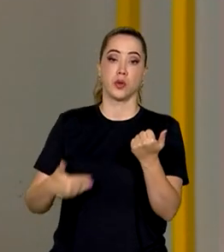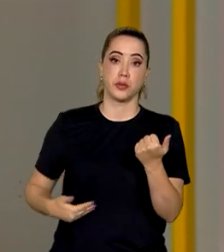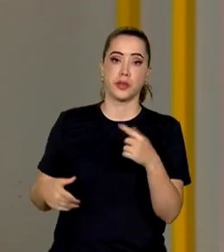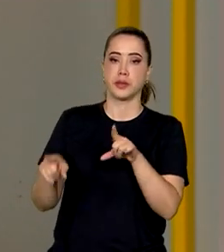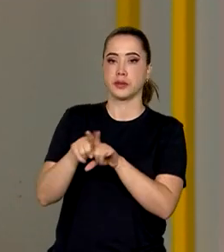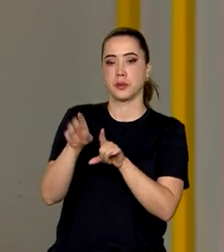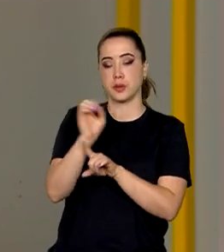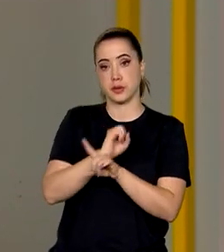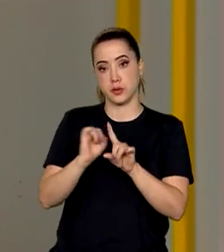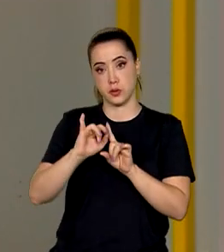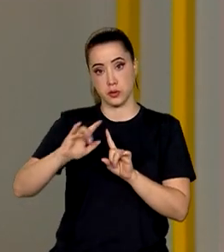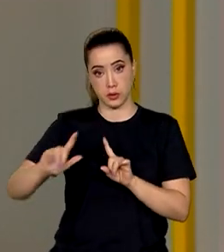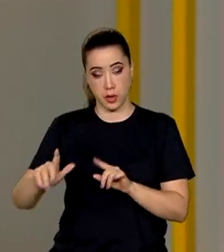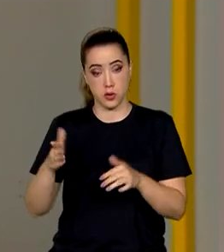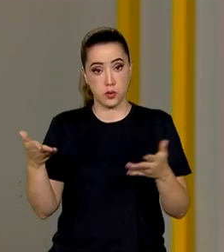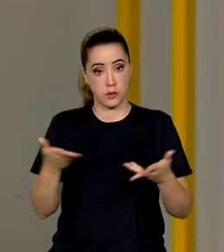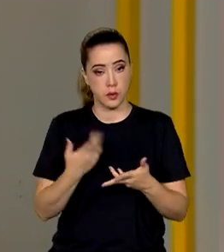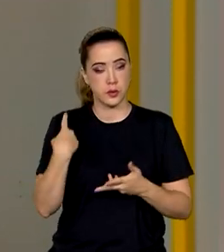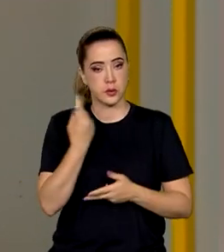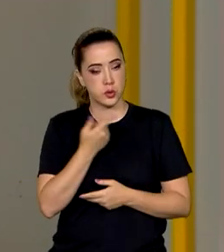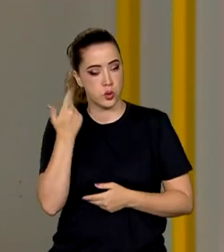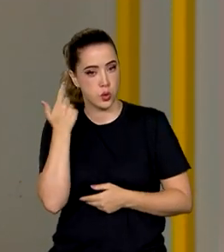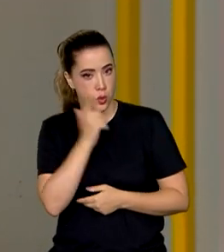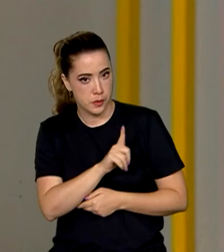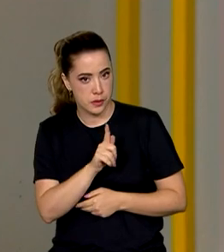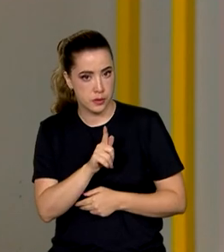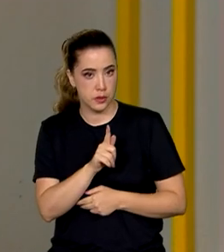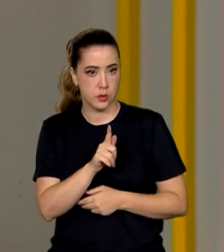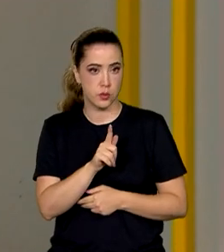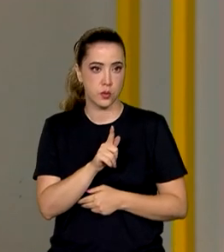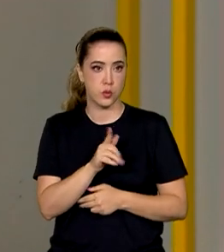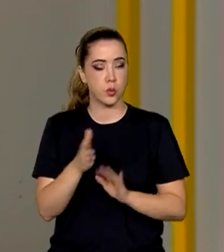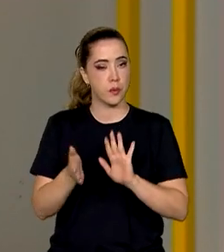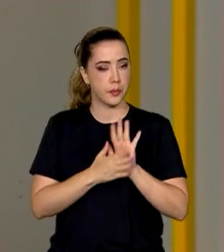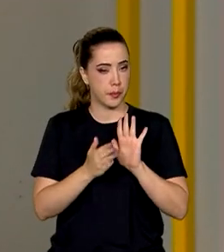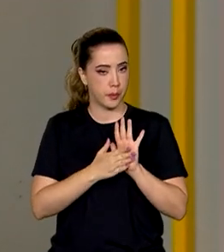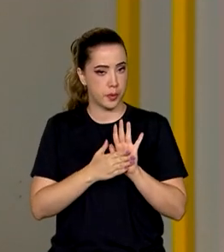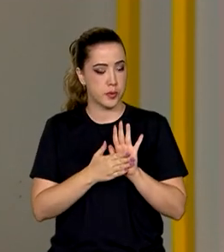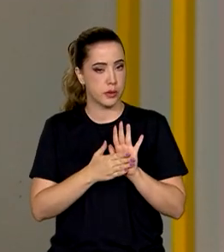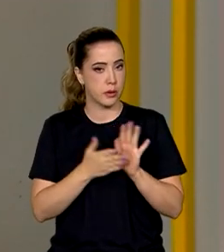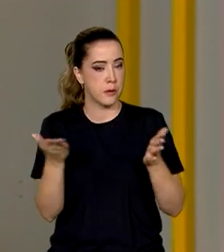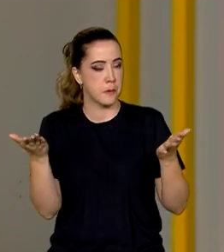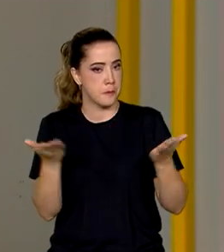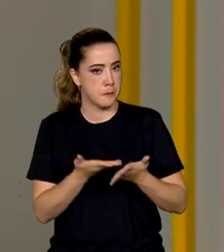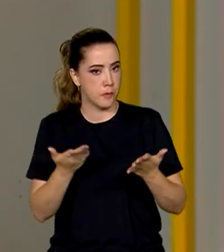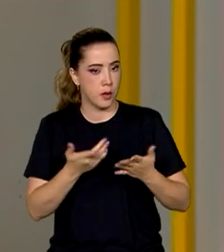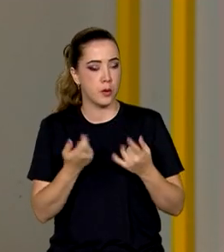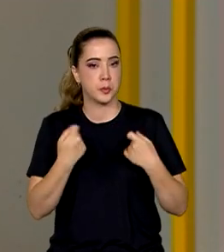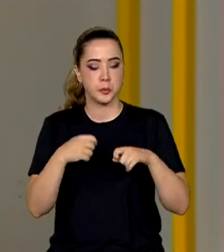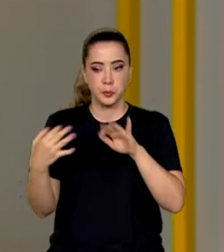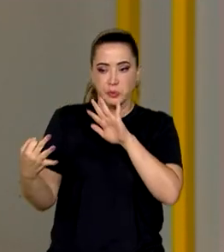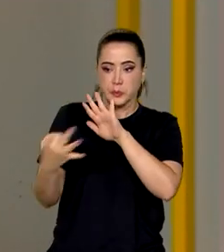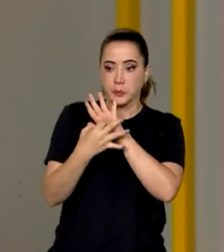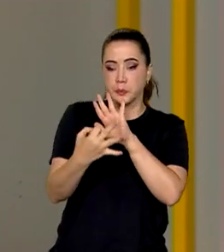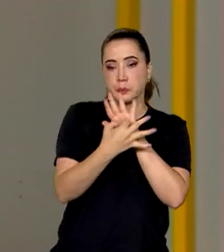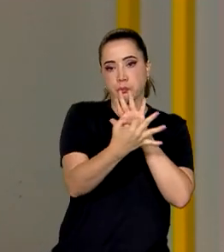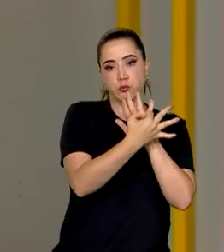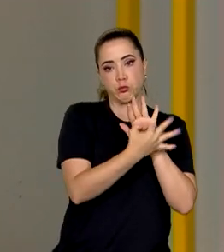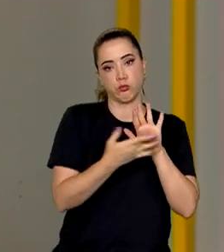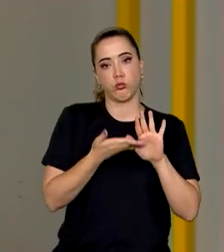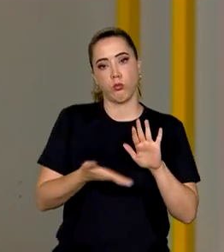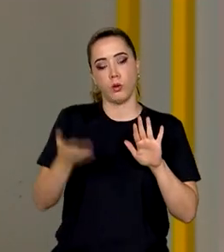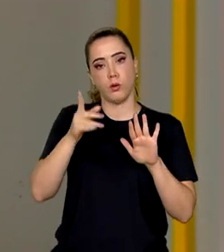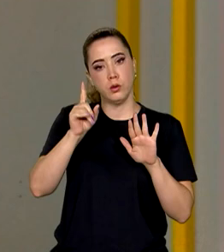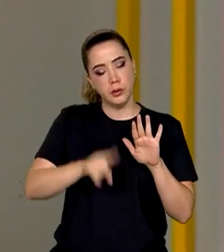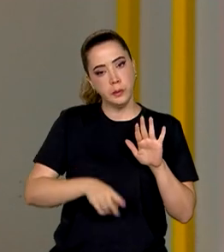e da sociedade civil, a gente conseguiu chegar numa proposta que agora está sob consulta pública. Então,